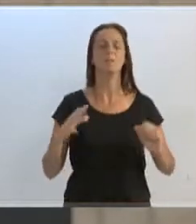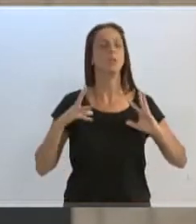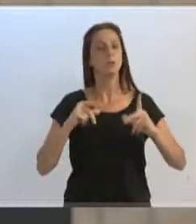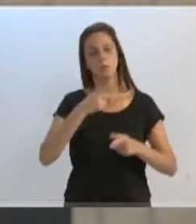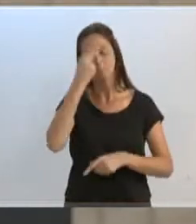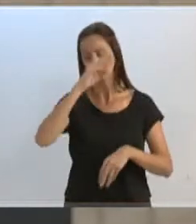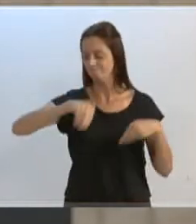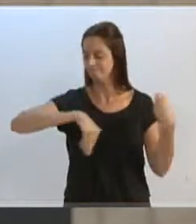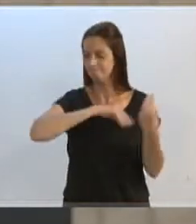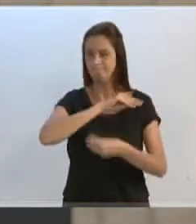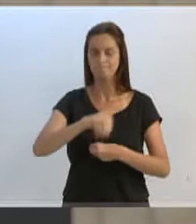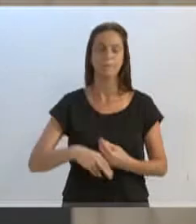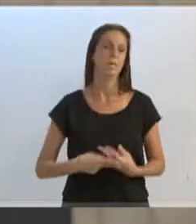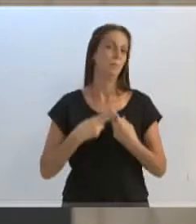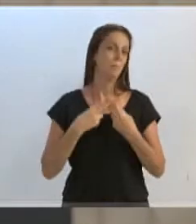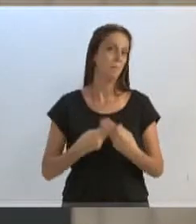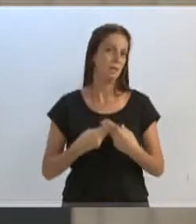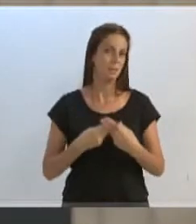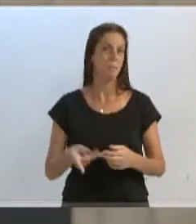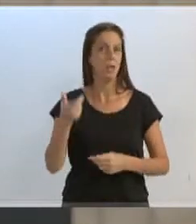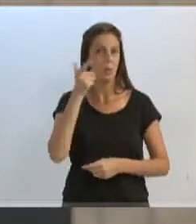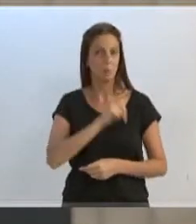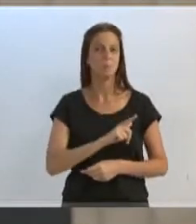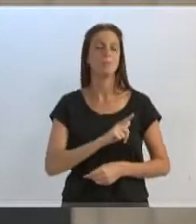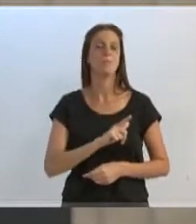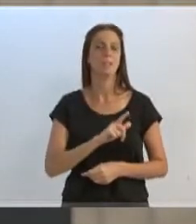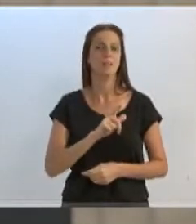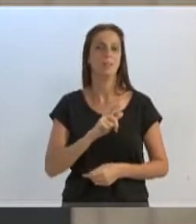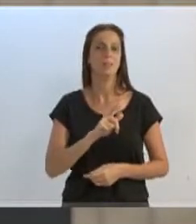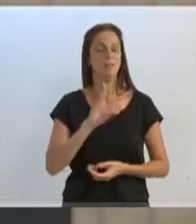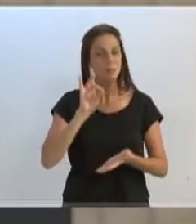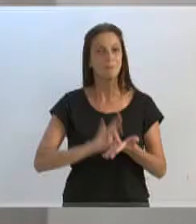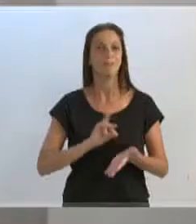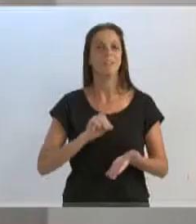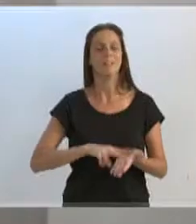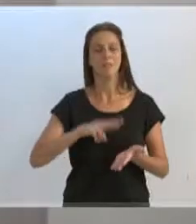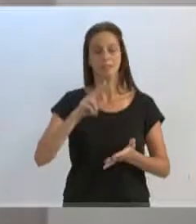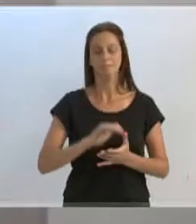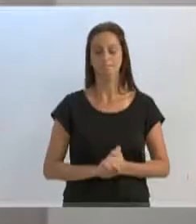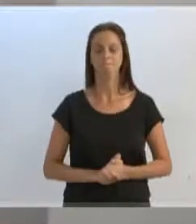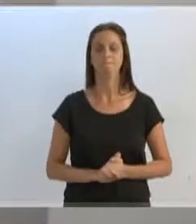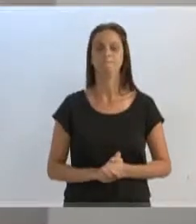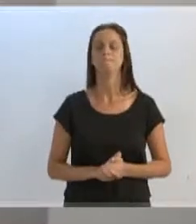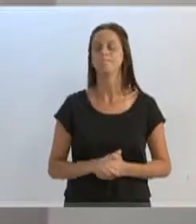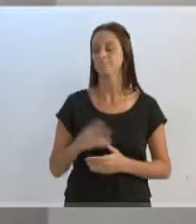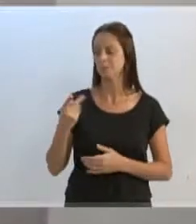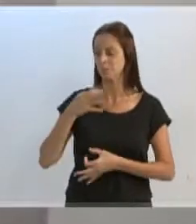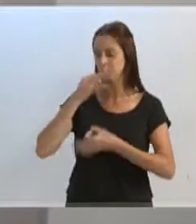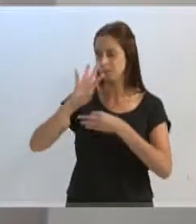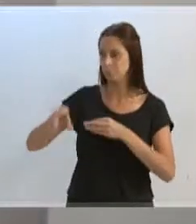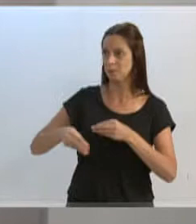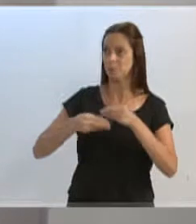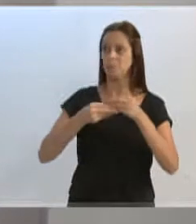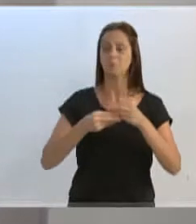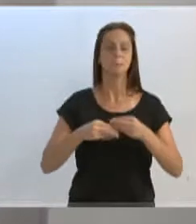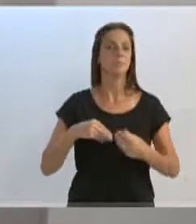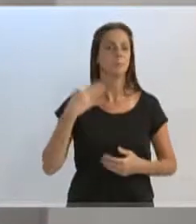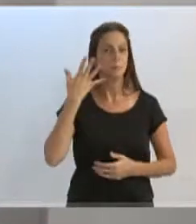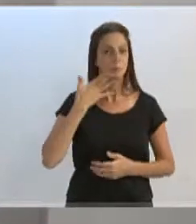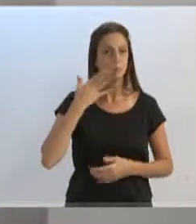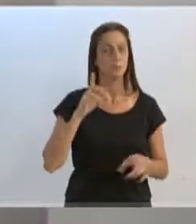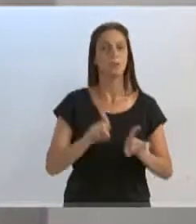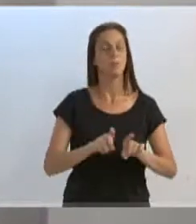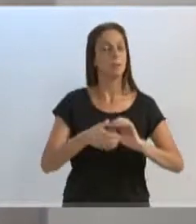envolveram e tiveram a paciência de esperar por esse momento. Incluo as suas palavras ao meu pronunciamento, vereador Ienzi, e também aproveito para